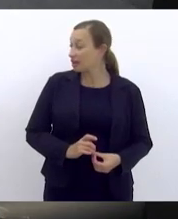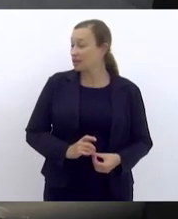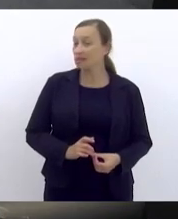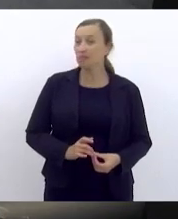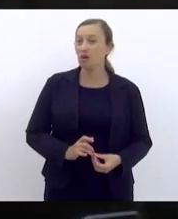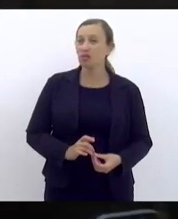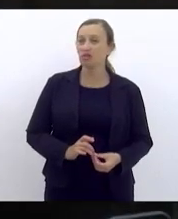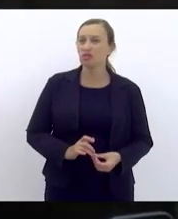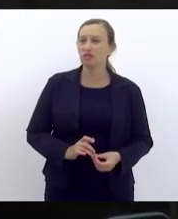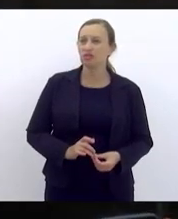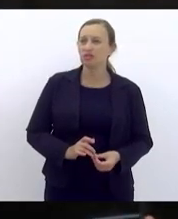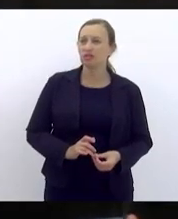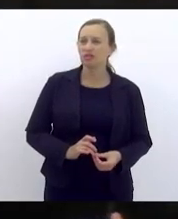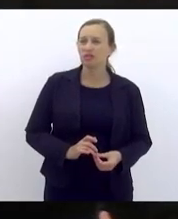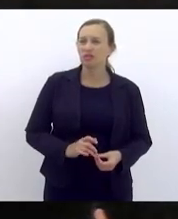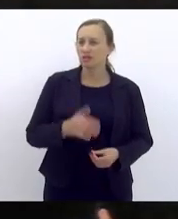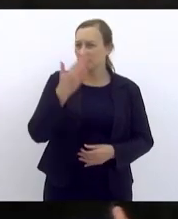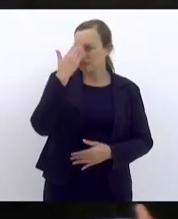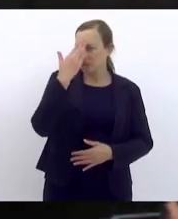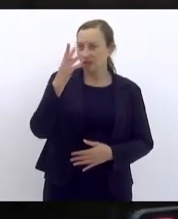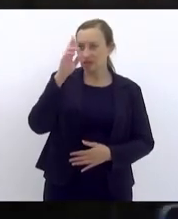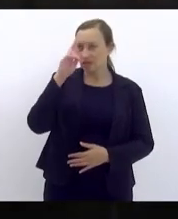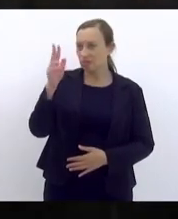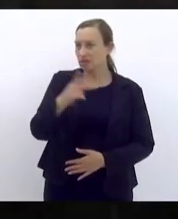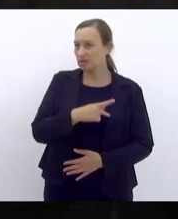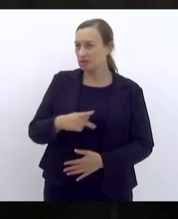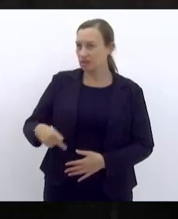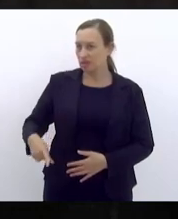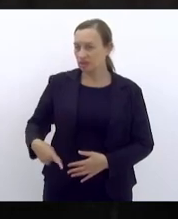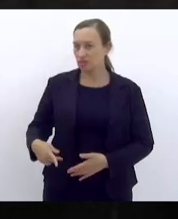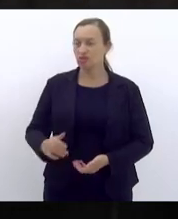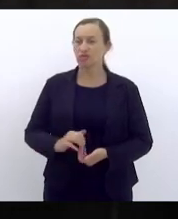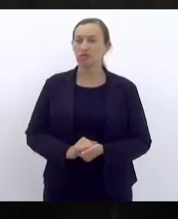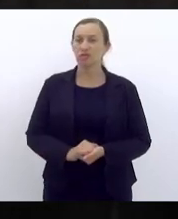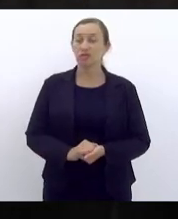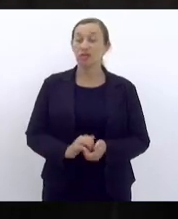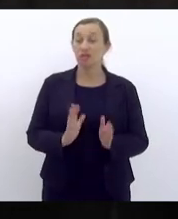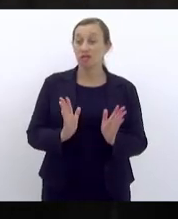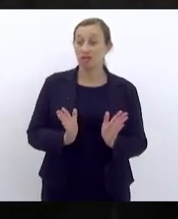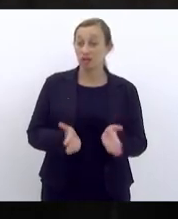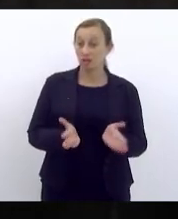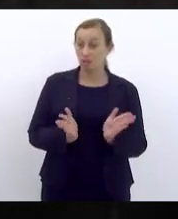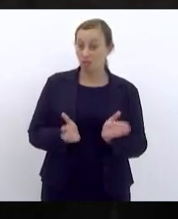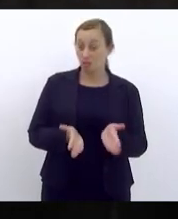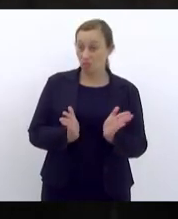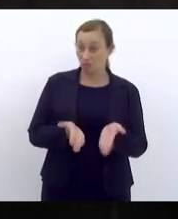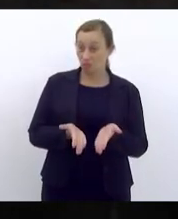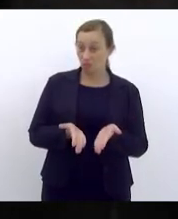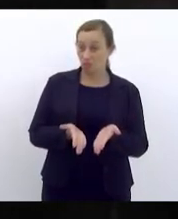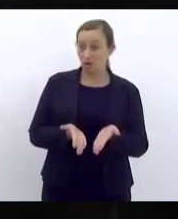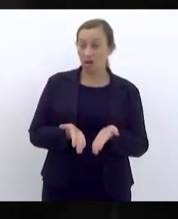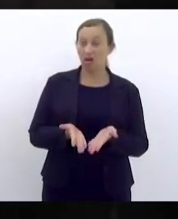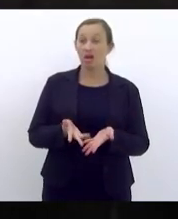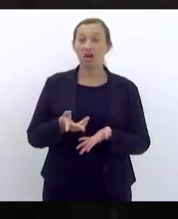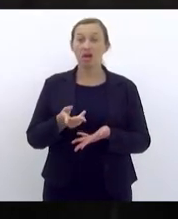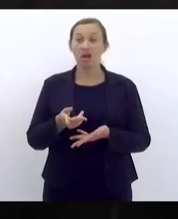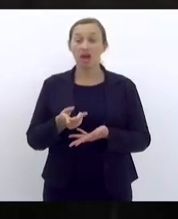muito obrigado senhor presidente passa agora então a desmentir